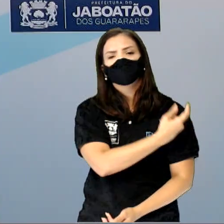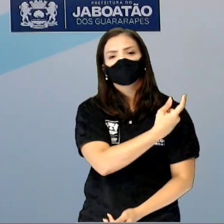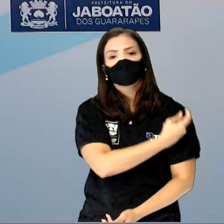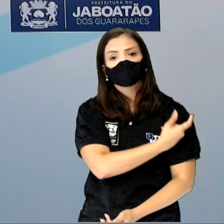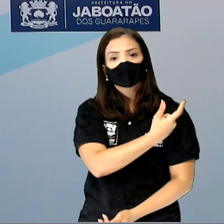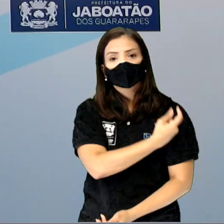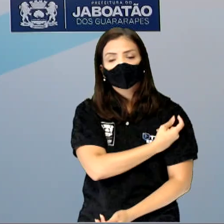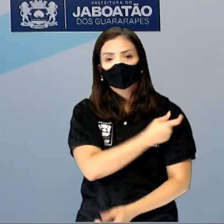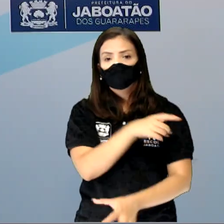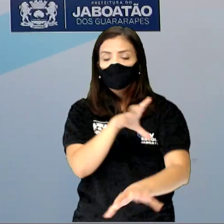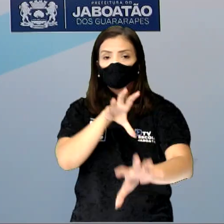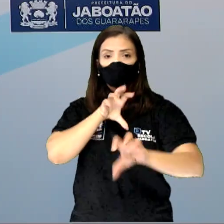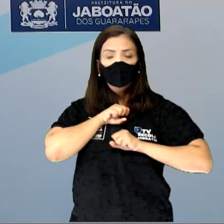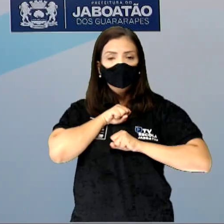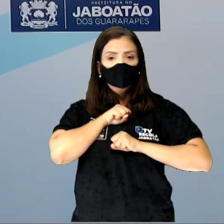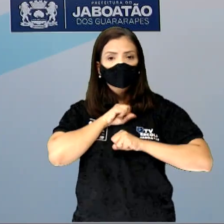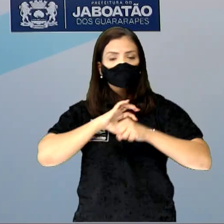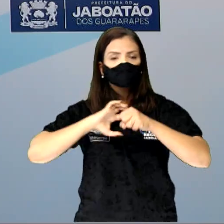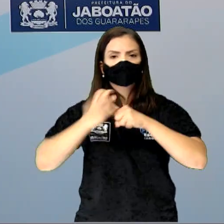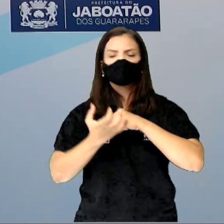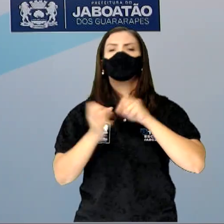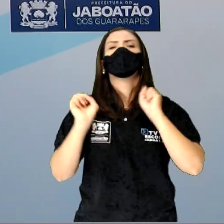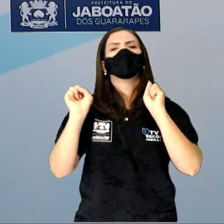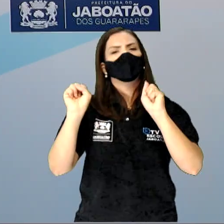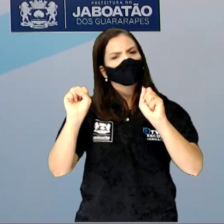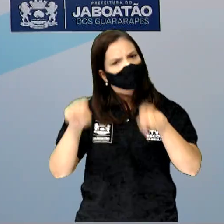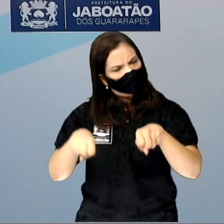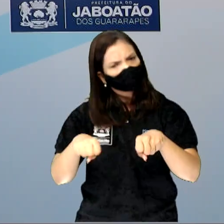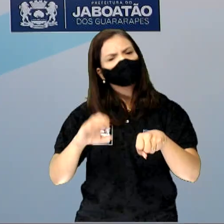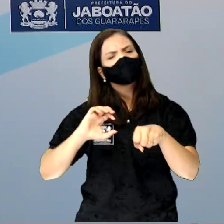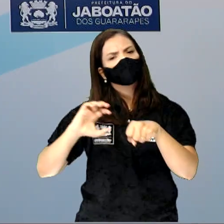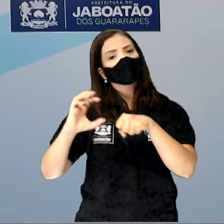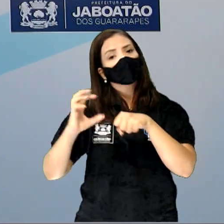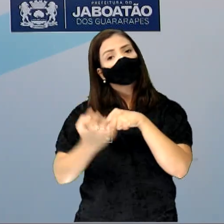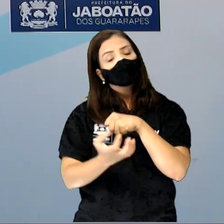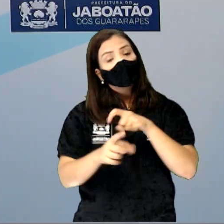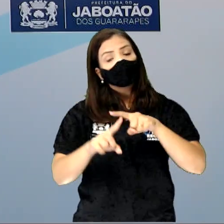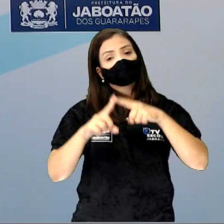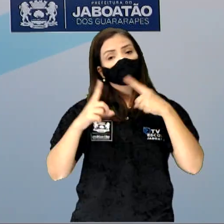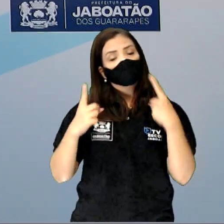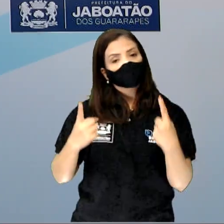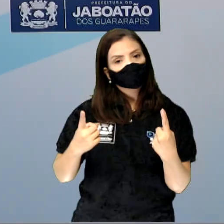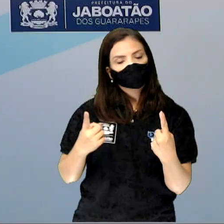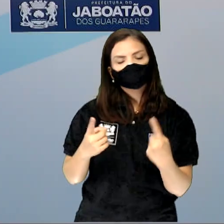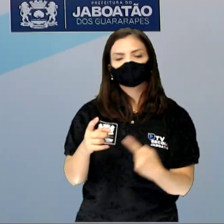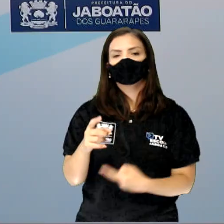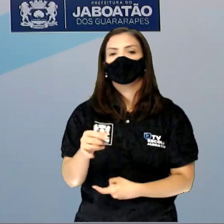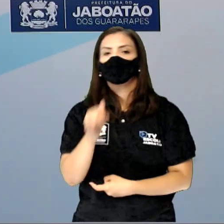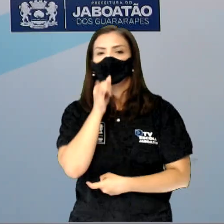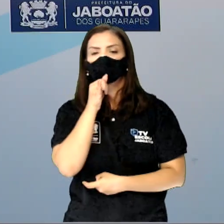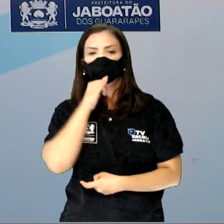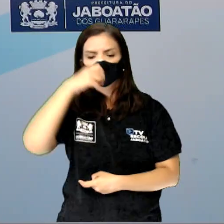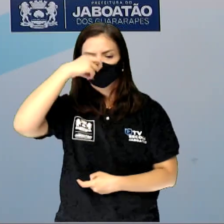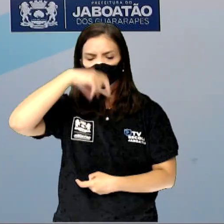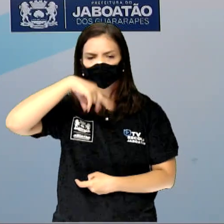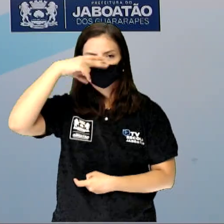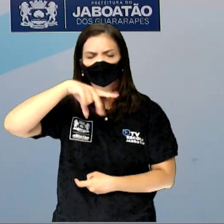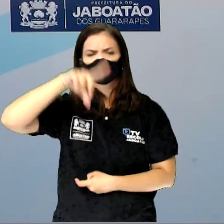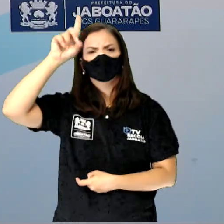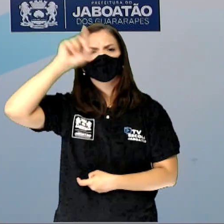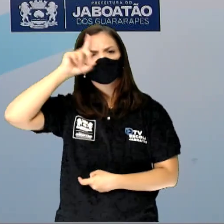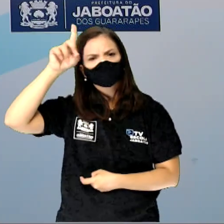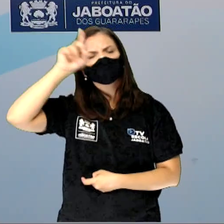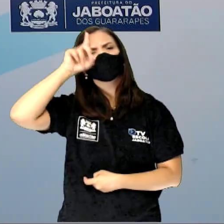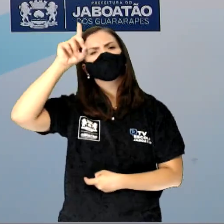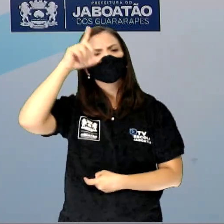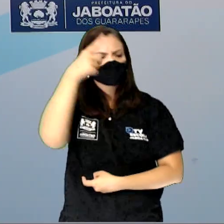você não vai pegar a doença. Você pode pegar. Compare, por exemplo, com a gripe. Todo ano a gente toma vacina